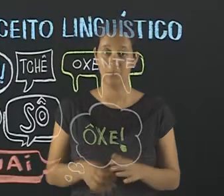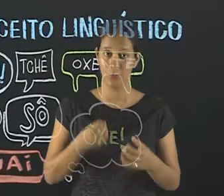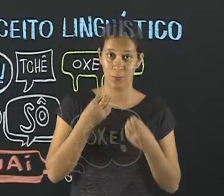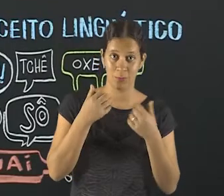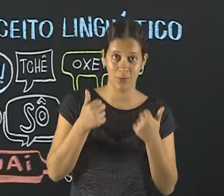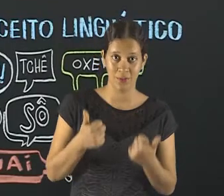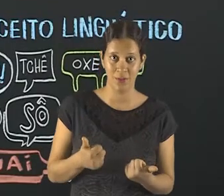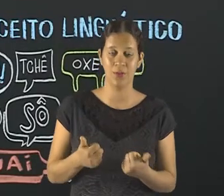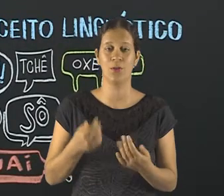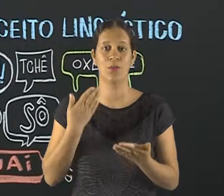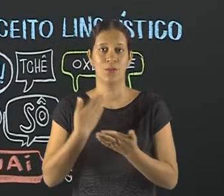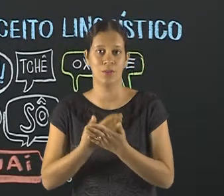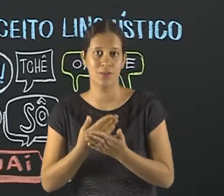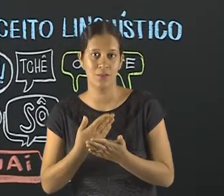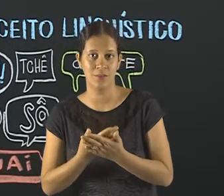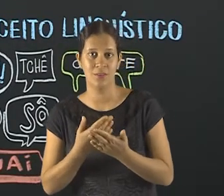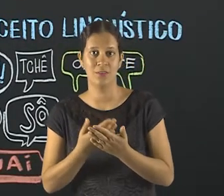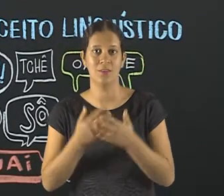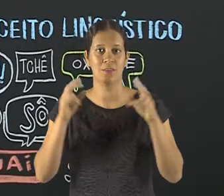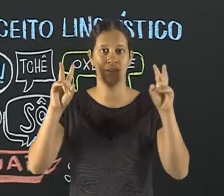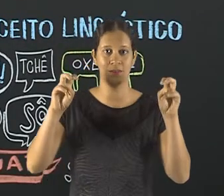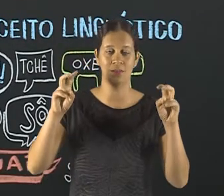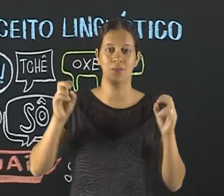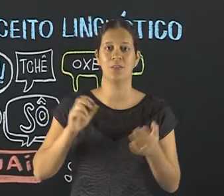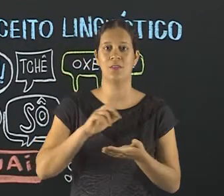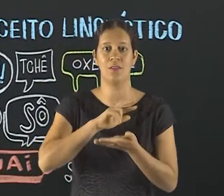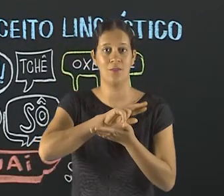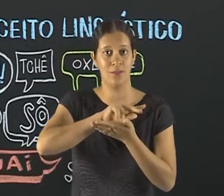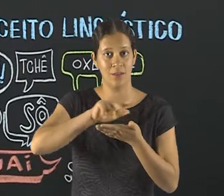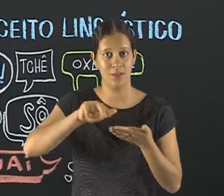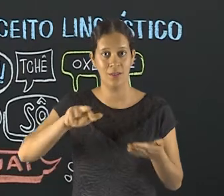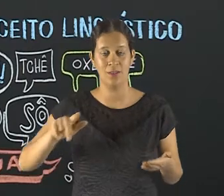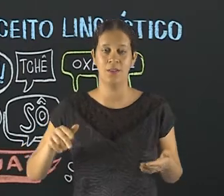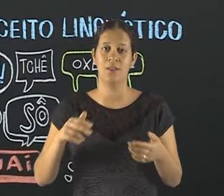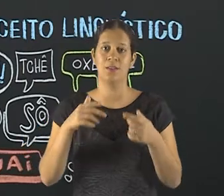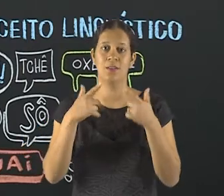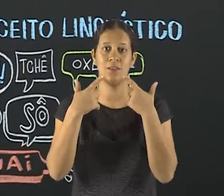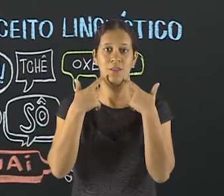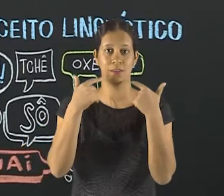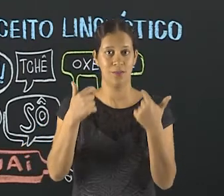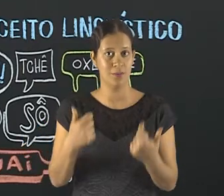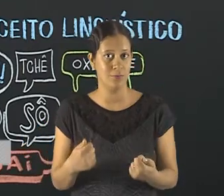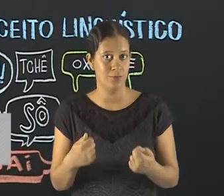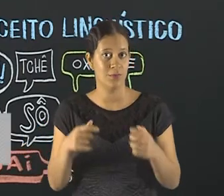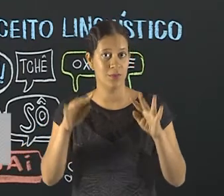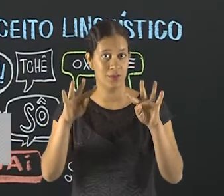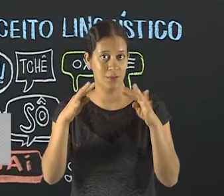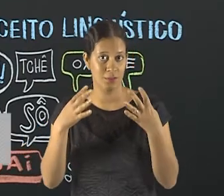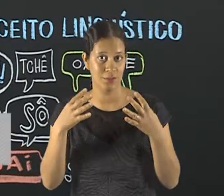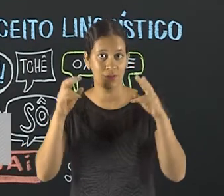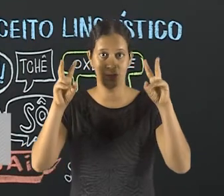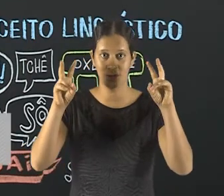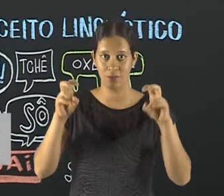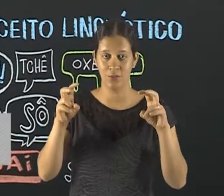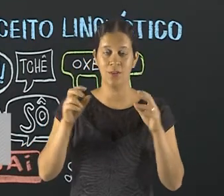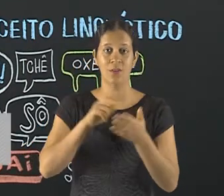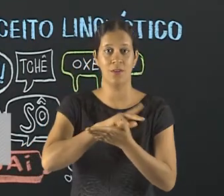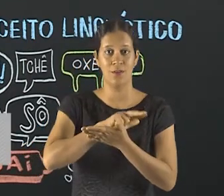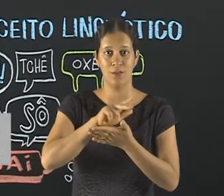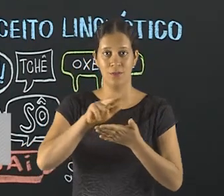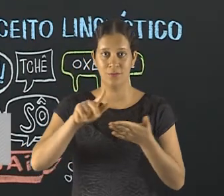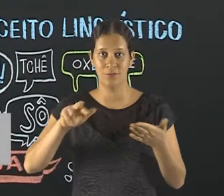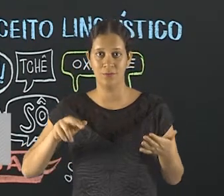E aí, tudo bem? A nossa aula de hoje é sobre variedades linguísticas. Presta atenção nesse termo, Variedades